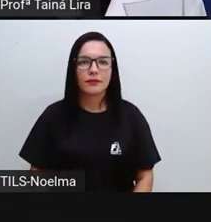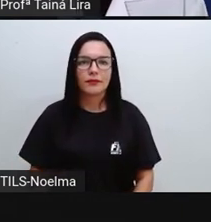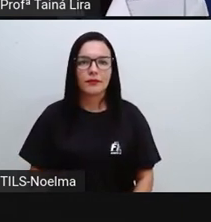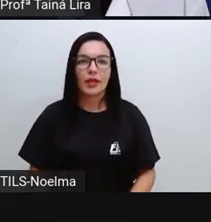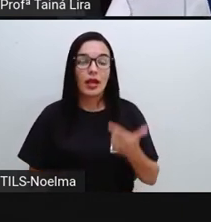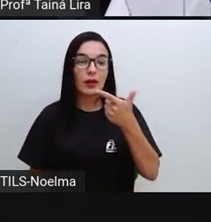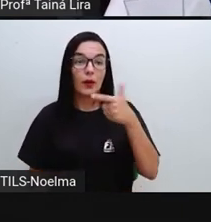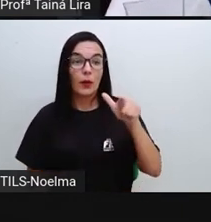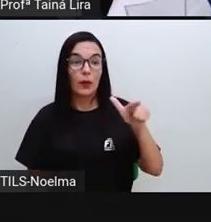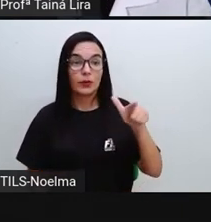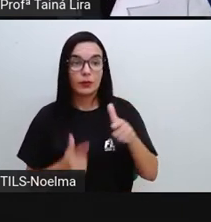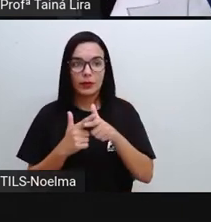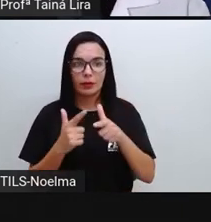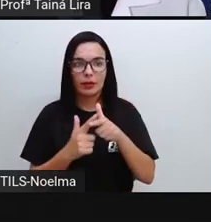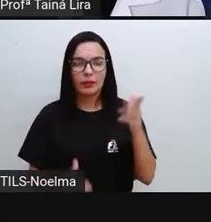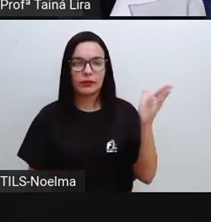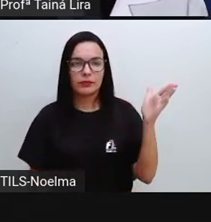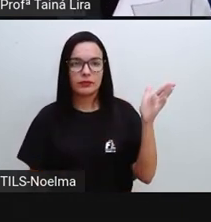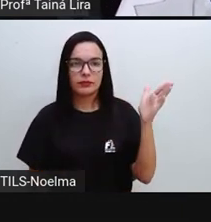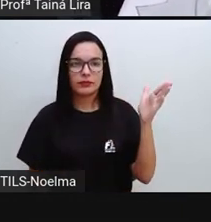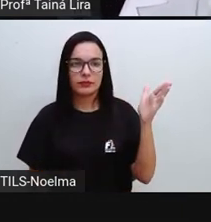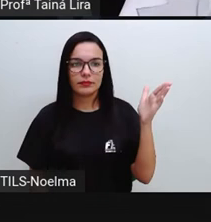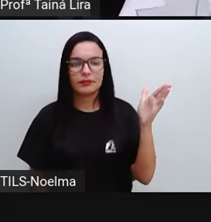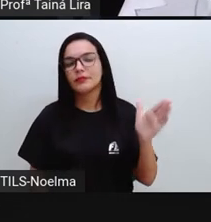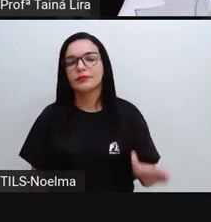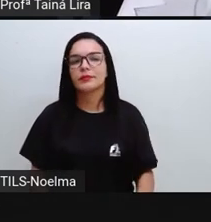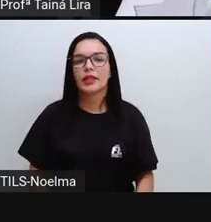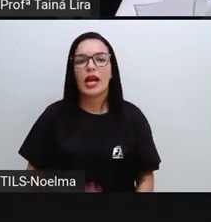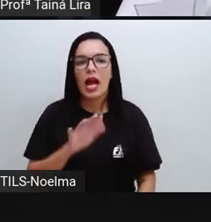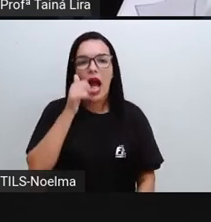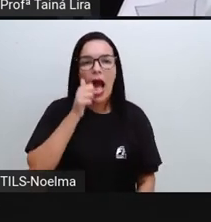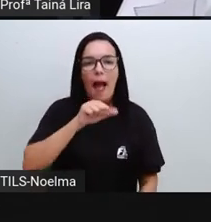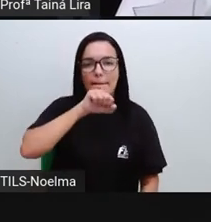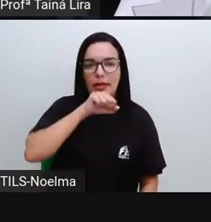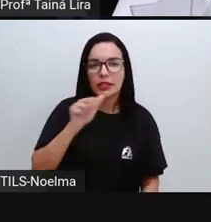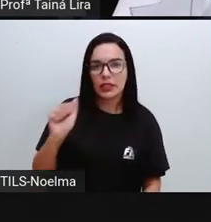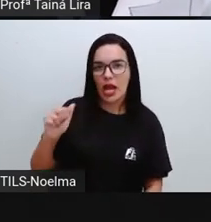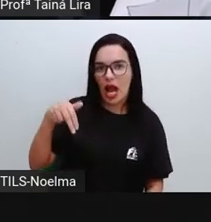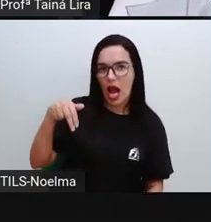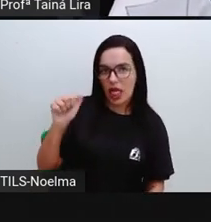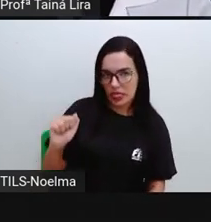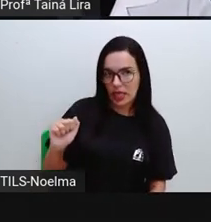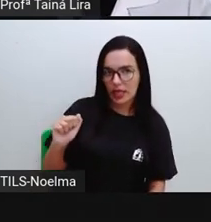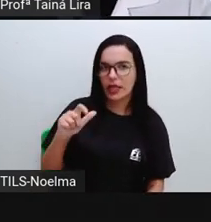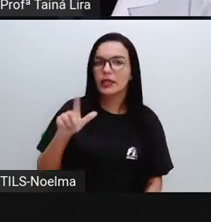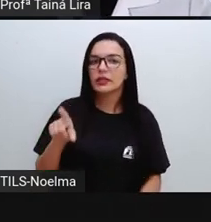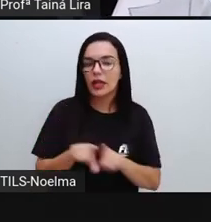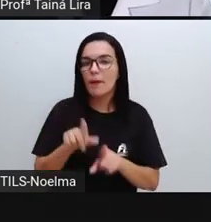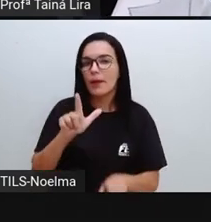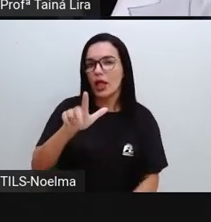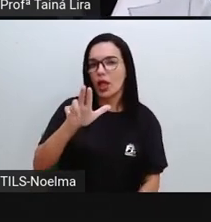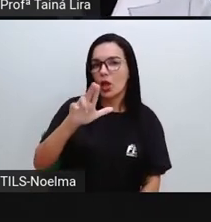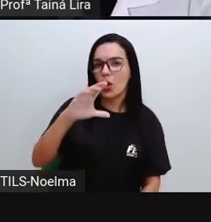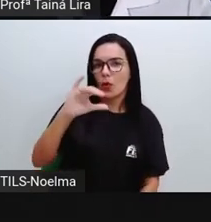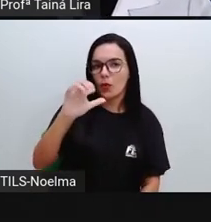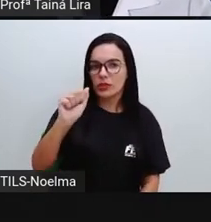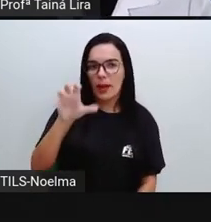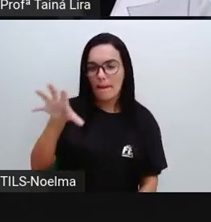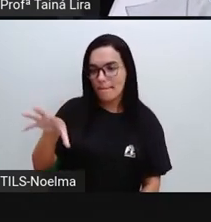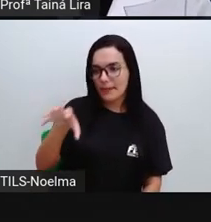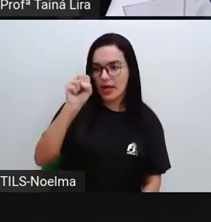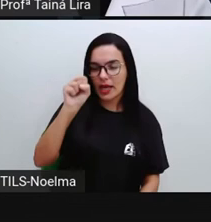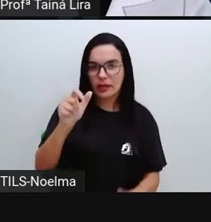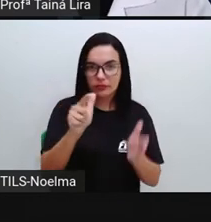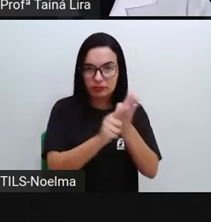Olha lá. Mais uma situação problema. A mãe de Ana e Lúcia pegaram as fichas